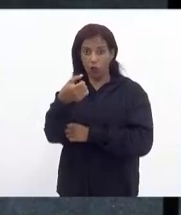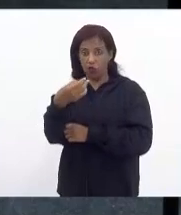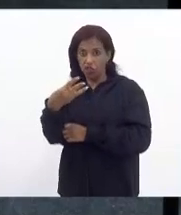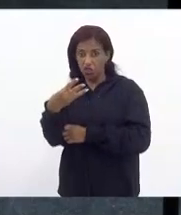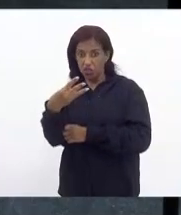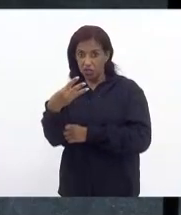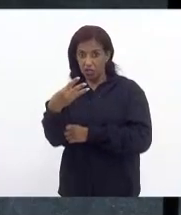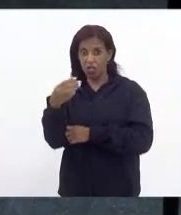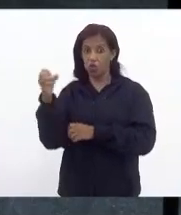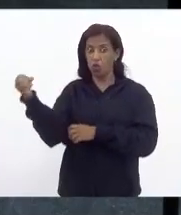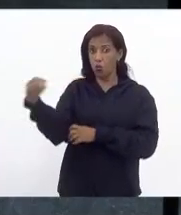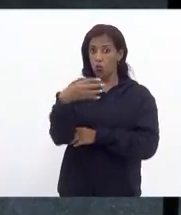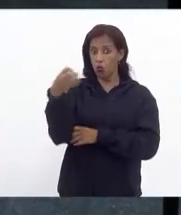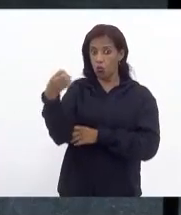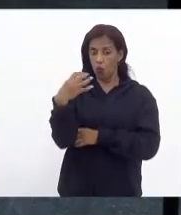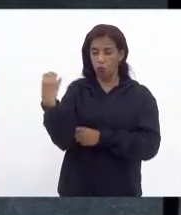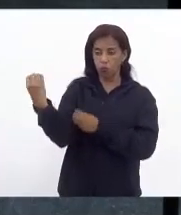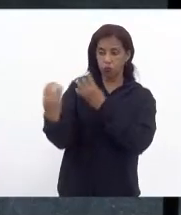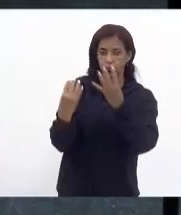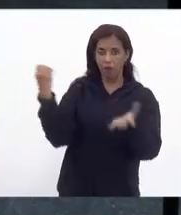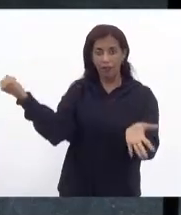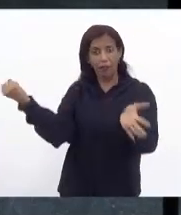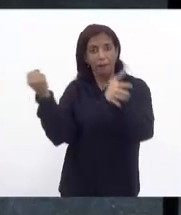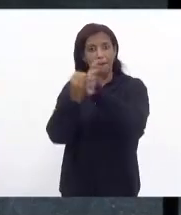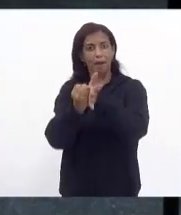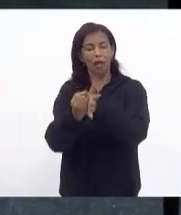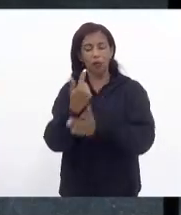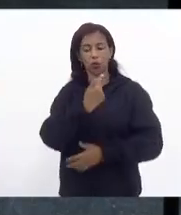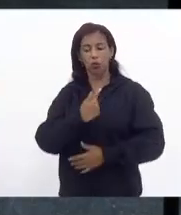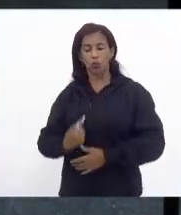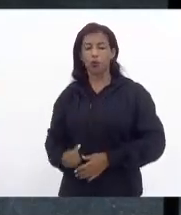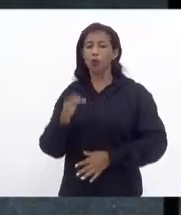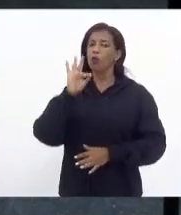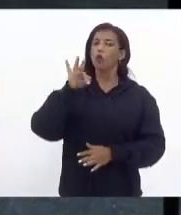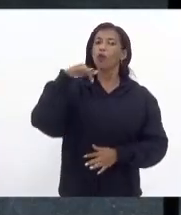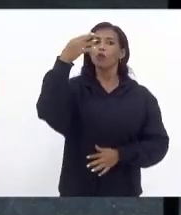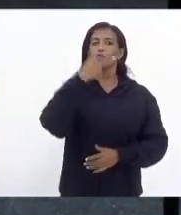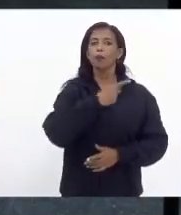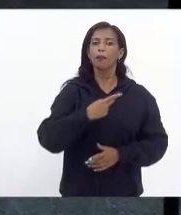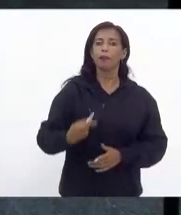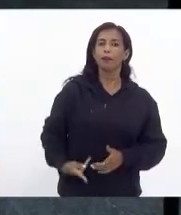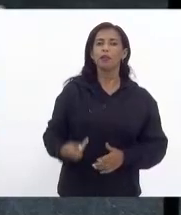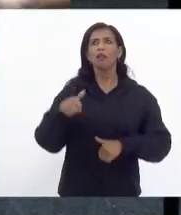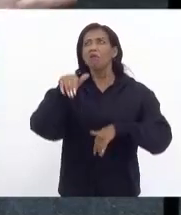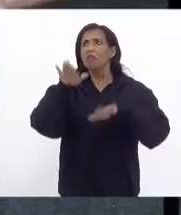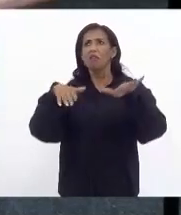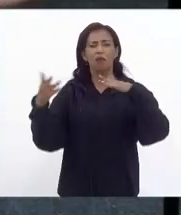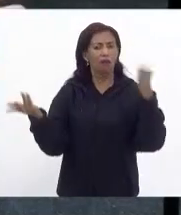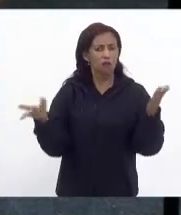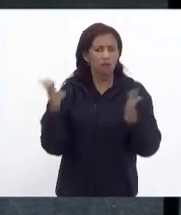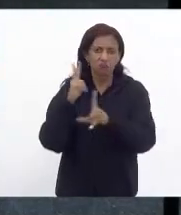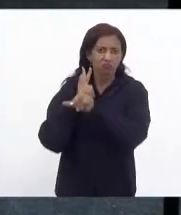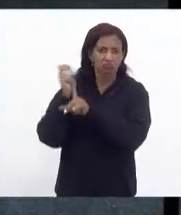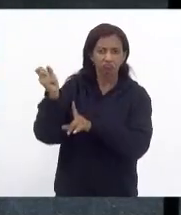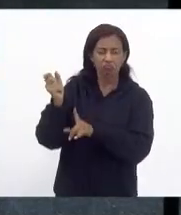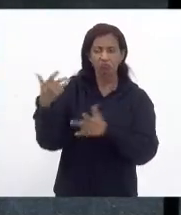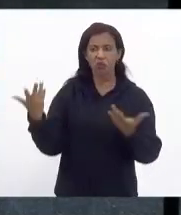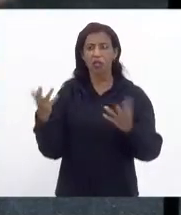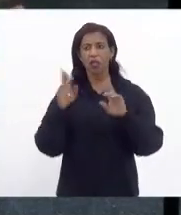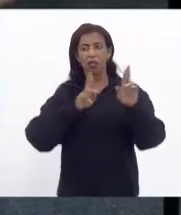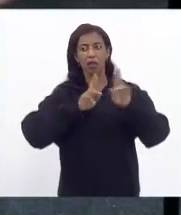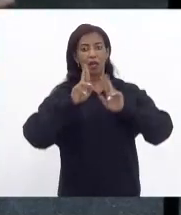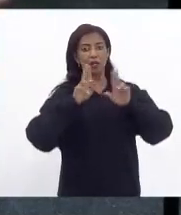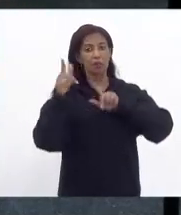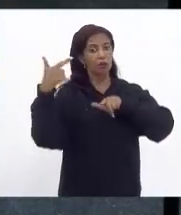viu Marta o novo quadriênio tinha que haver um pacto entre os governadores e o futuro presidente da república quem quer que seja que a relação